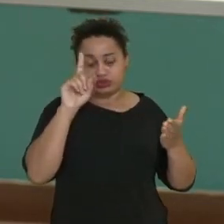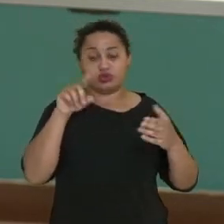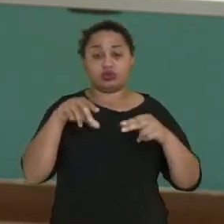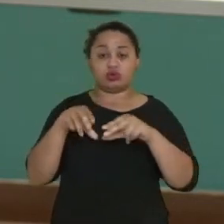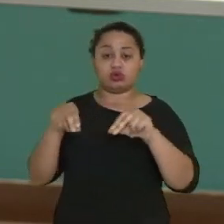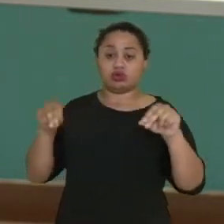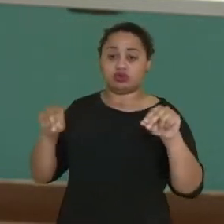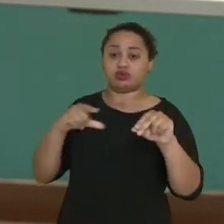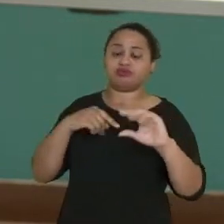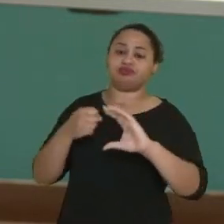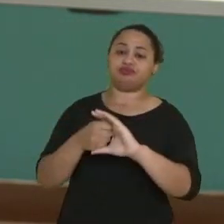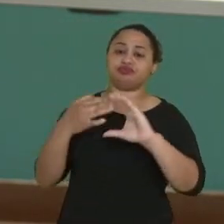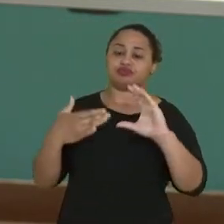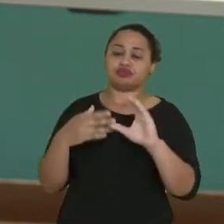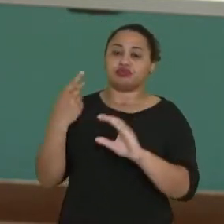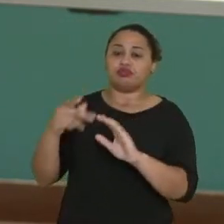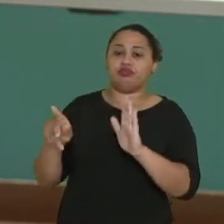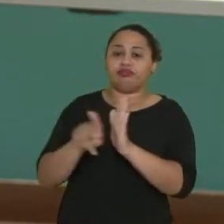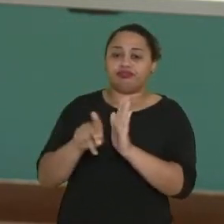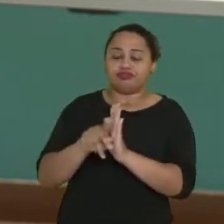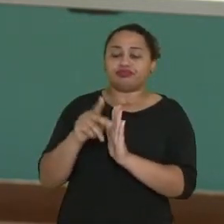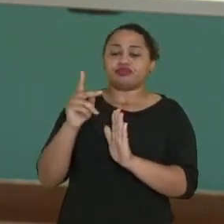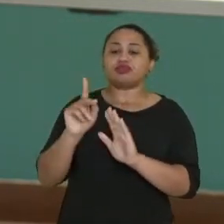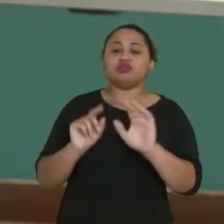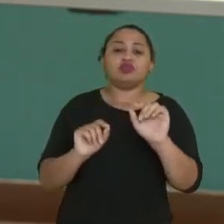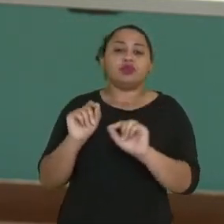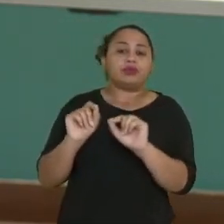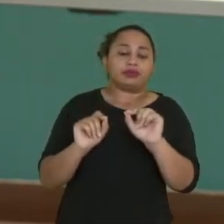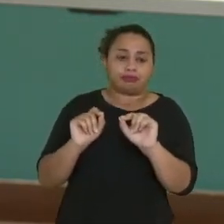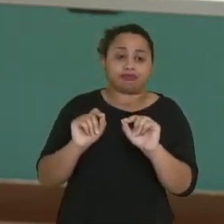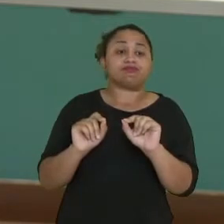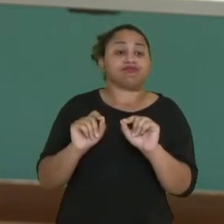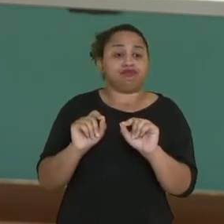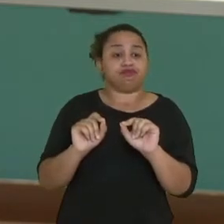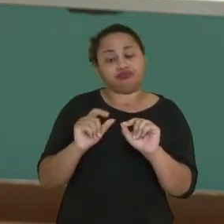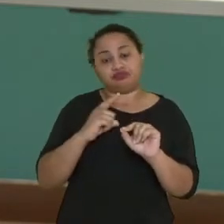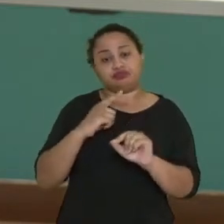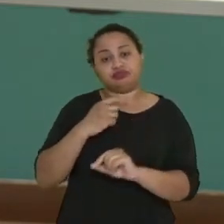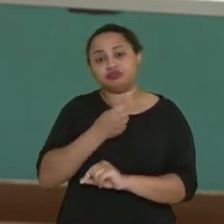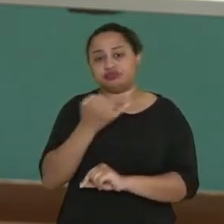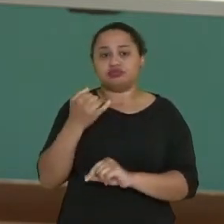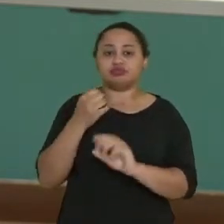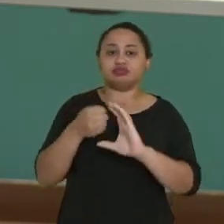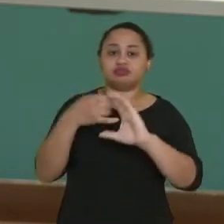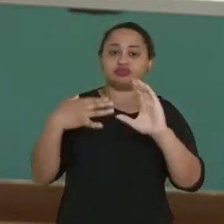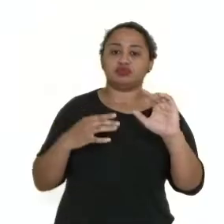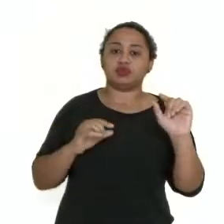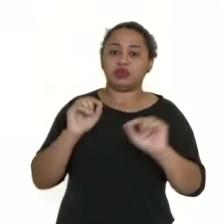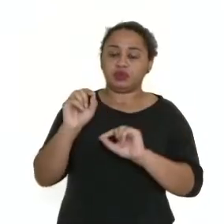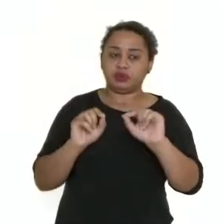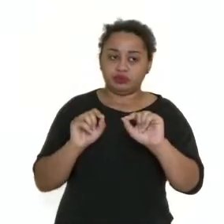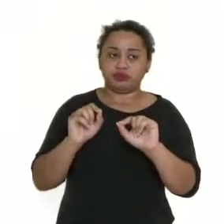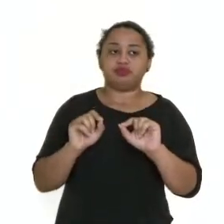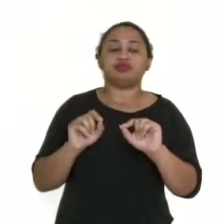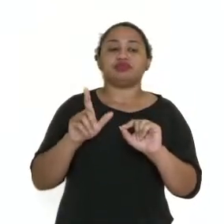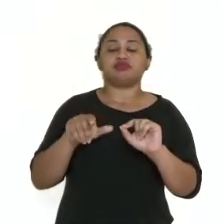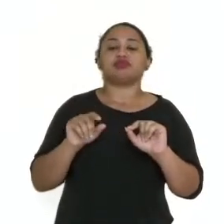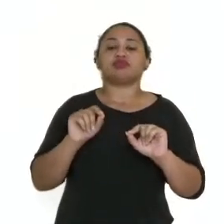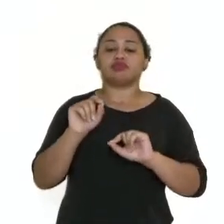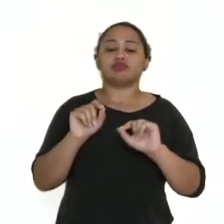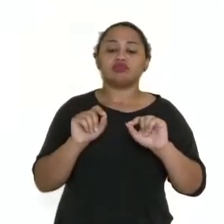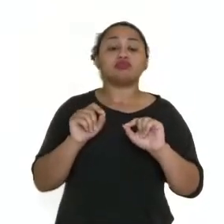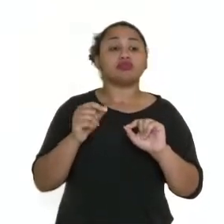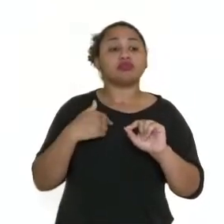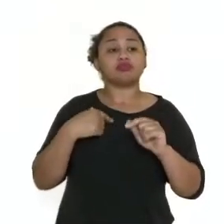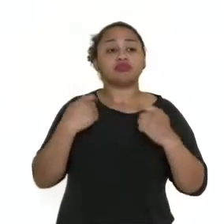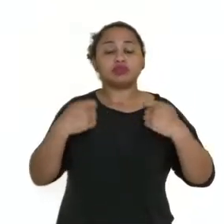tem suas características muito próprias, né? Algumas delas são essas, né? Que nós